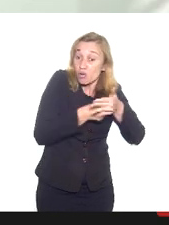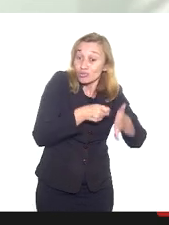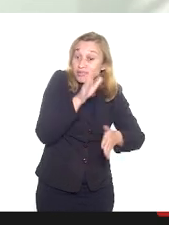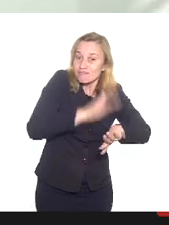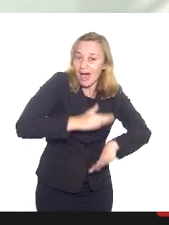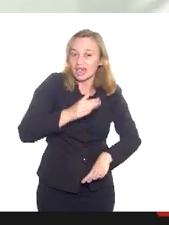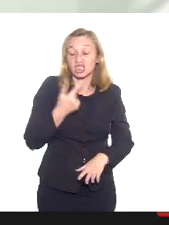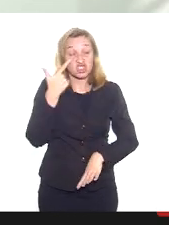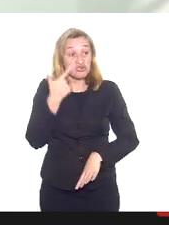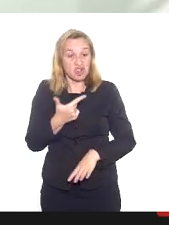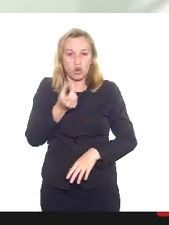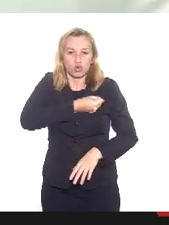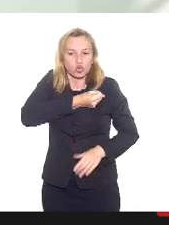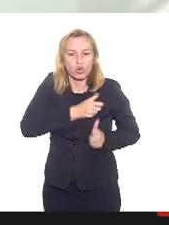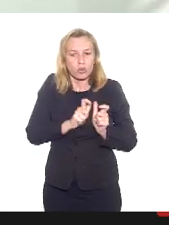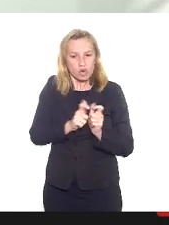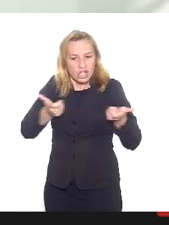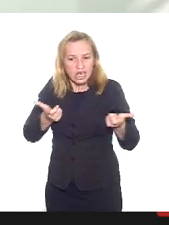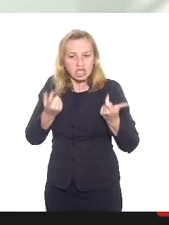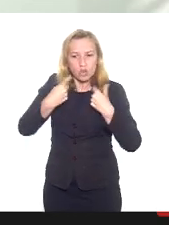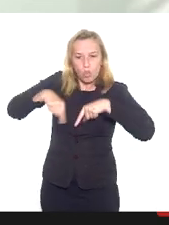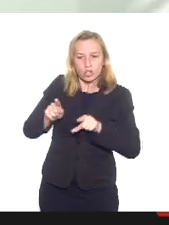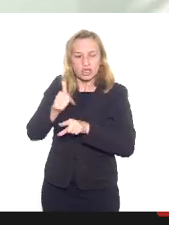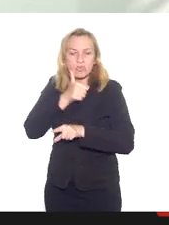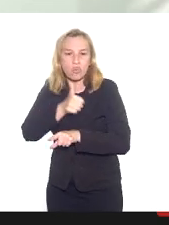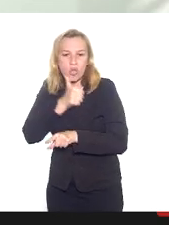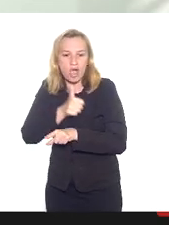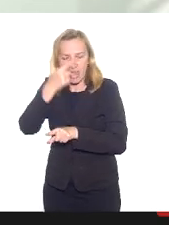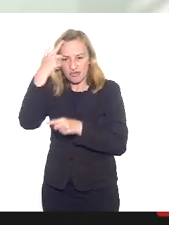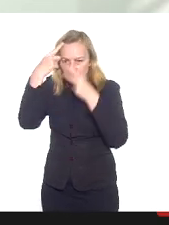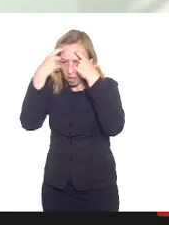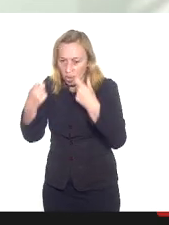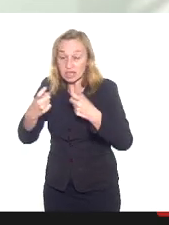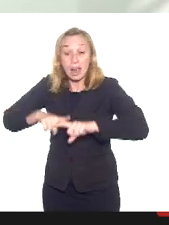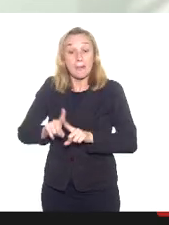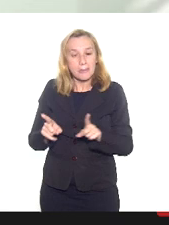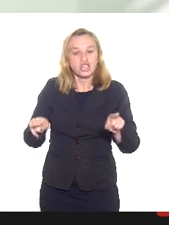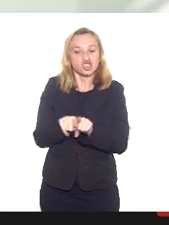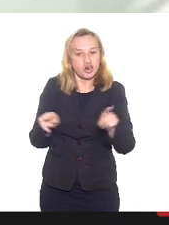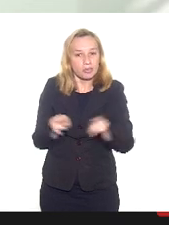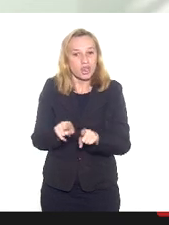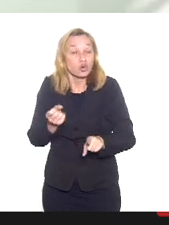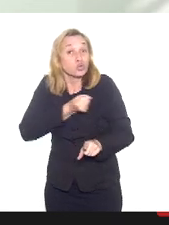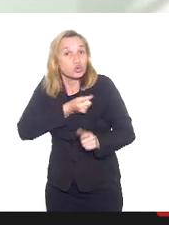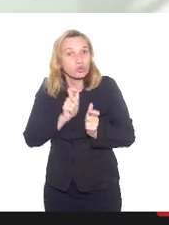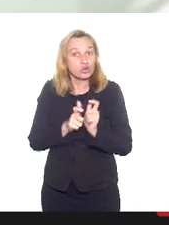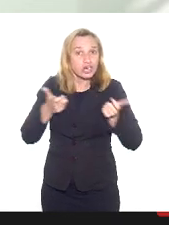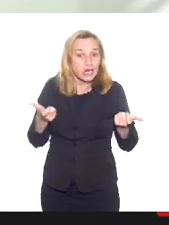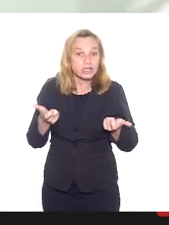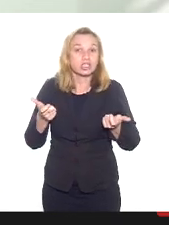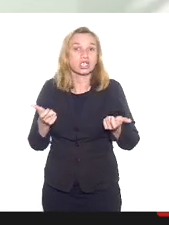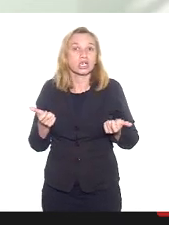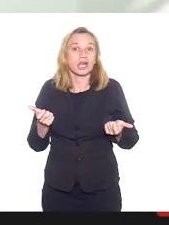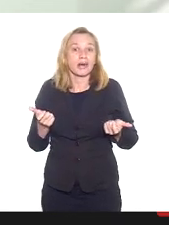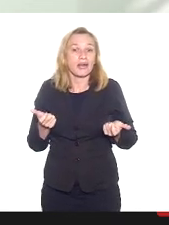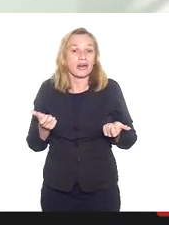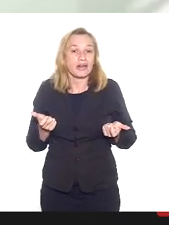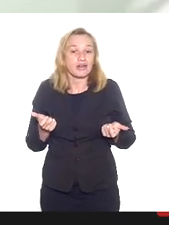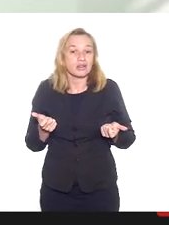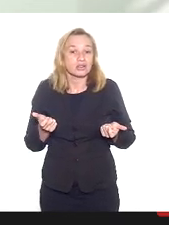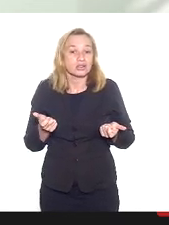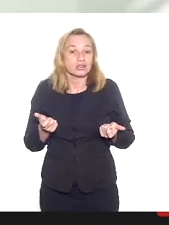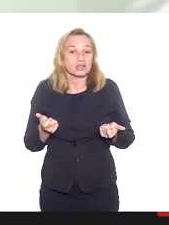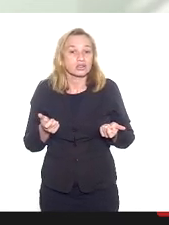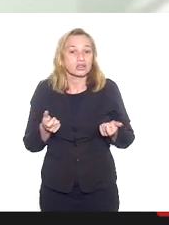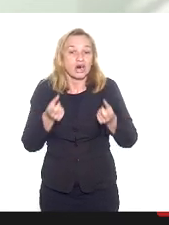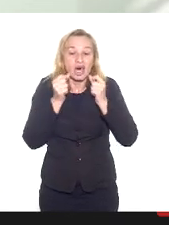vê o aumento da violência contra a mulher, mas também é dado ao aumento das queixas